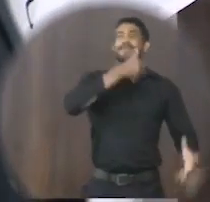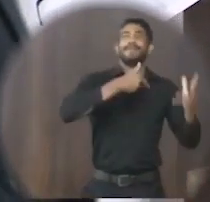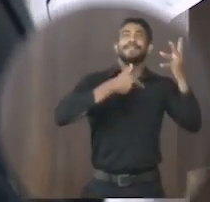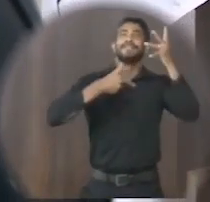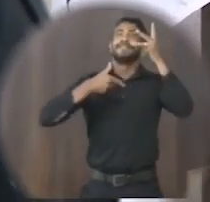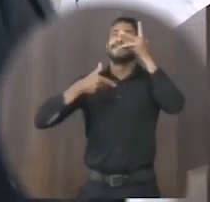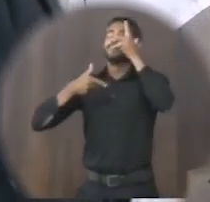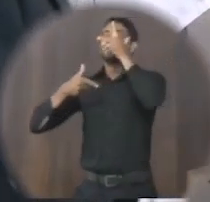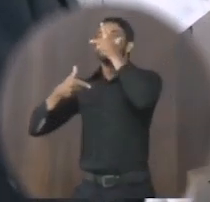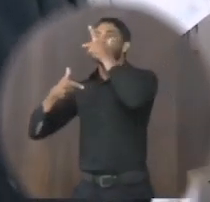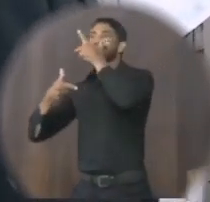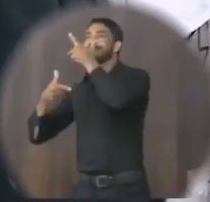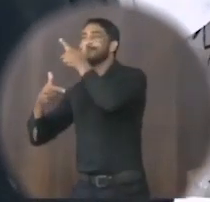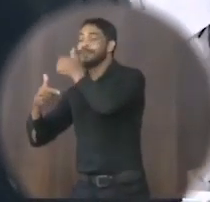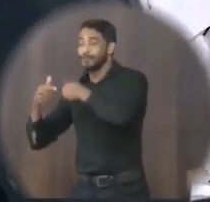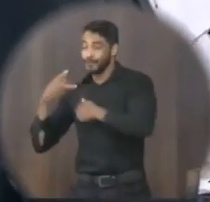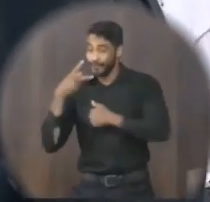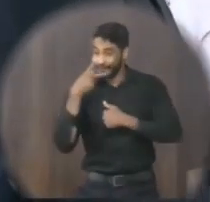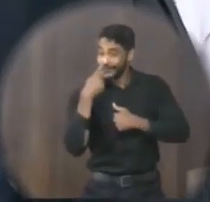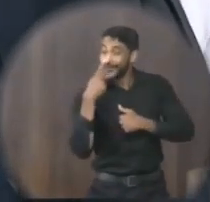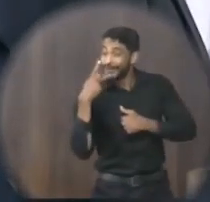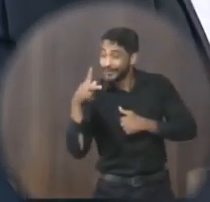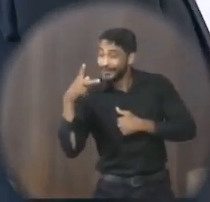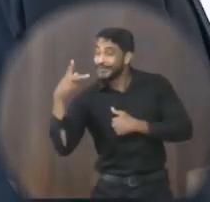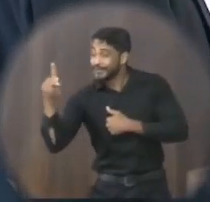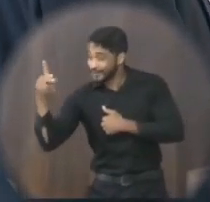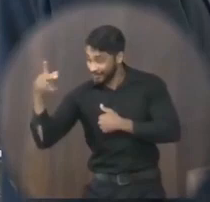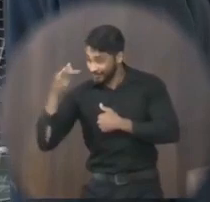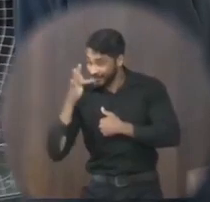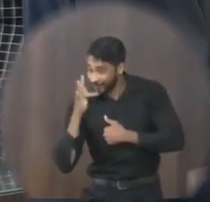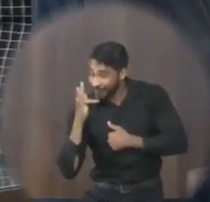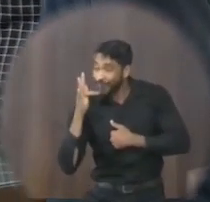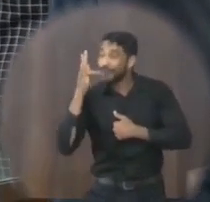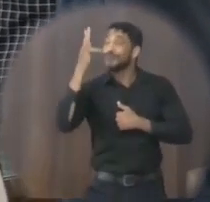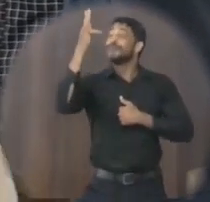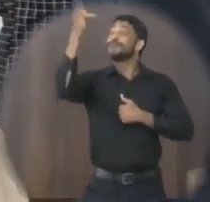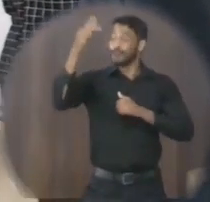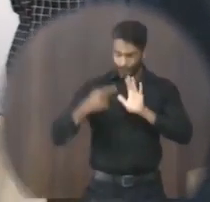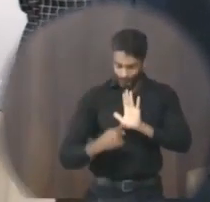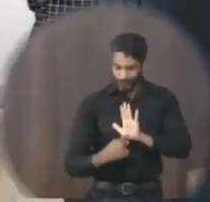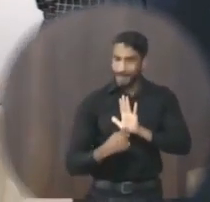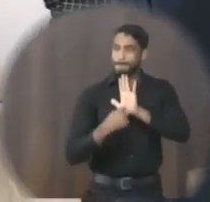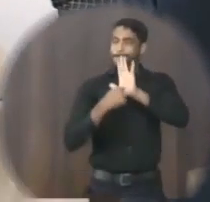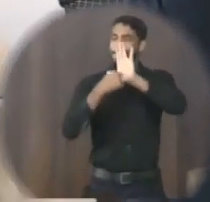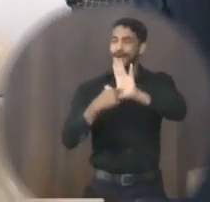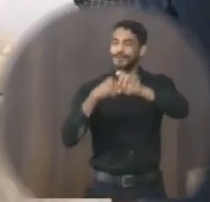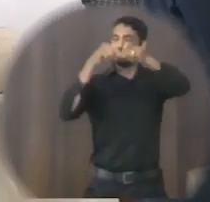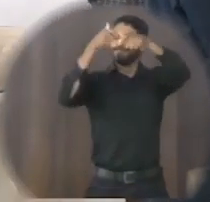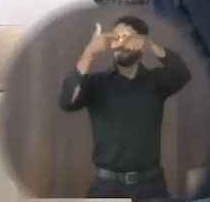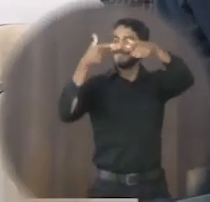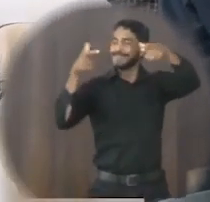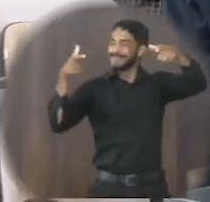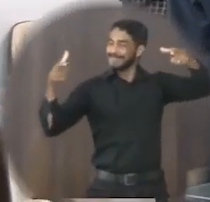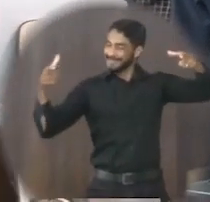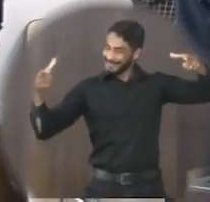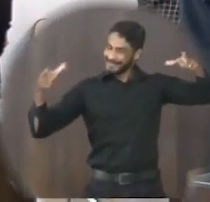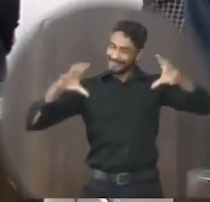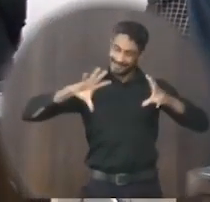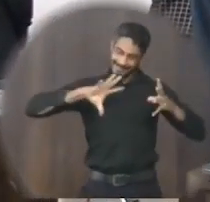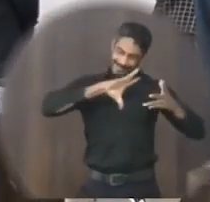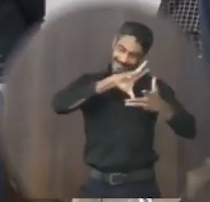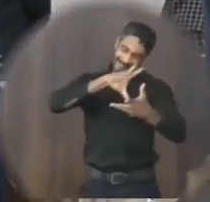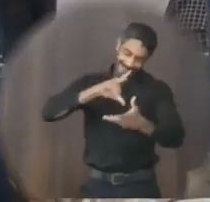A espelha a morte Norte Pábia No colosso E o teu futuro É a sua grandeza